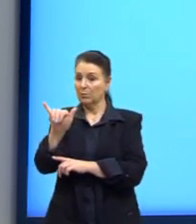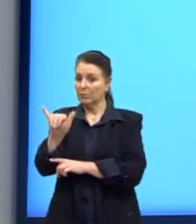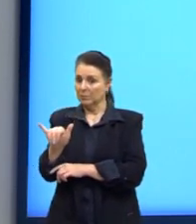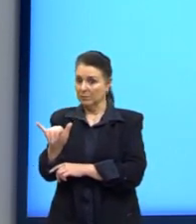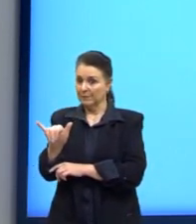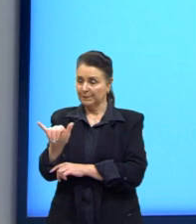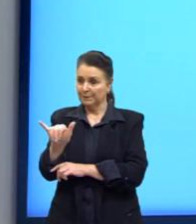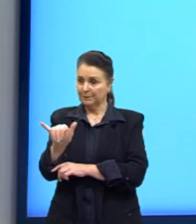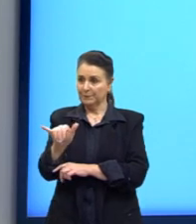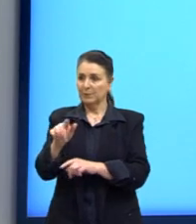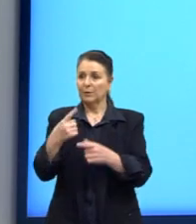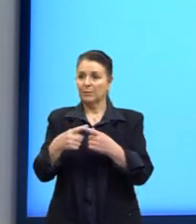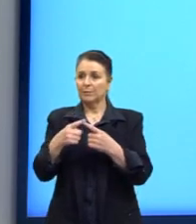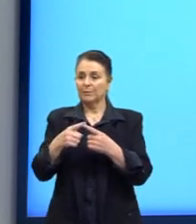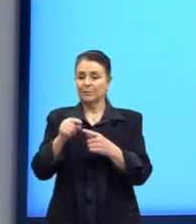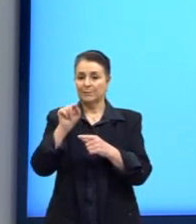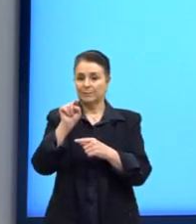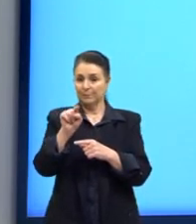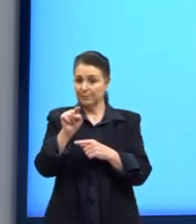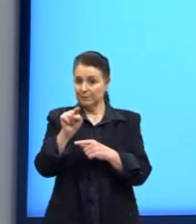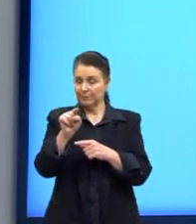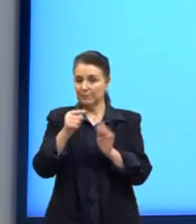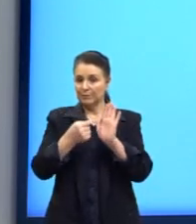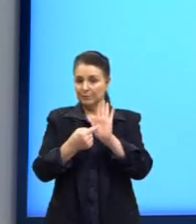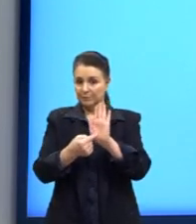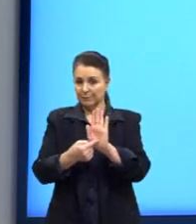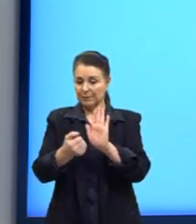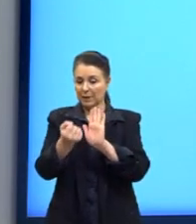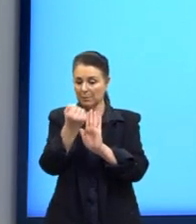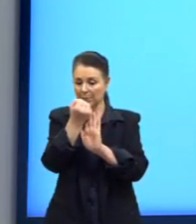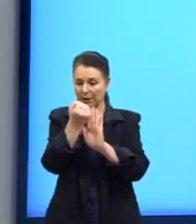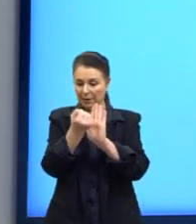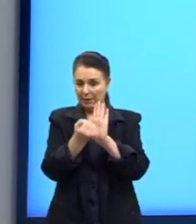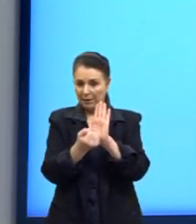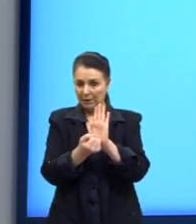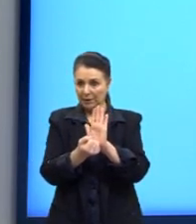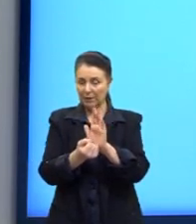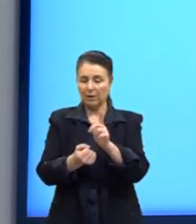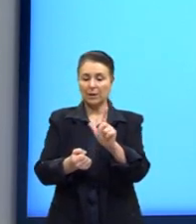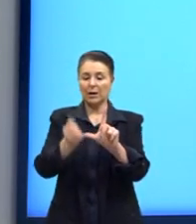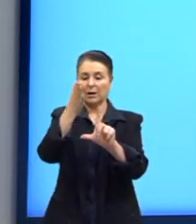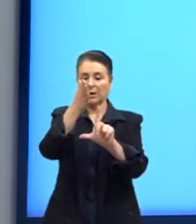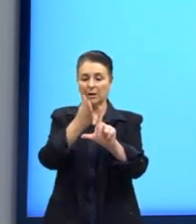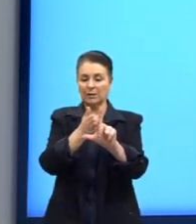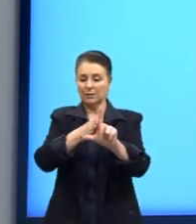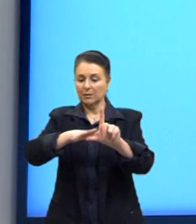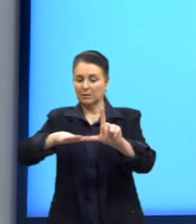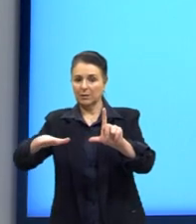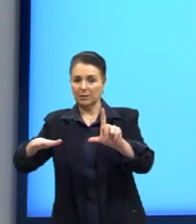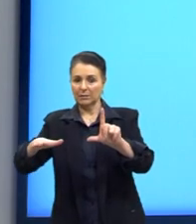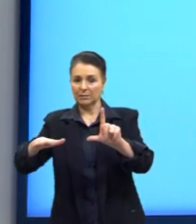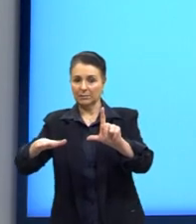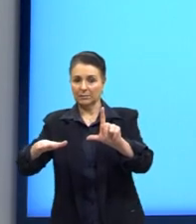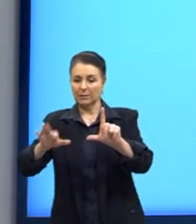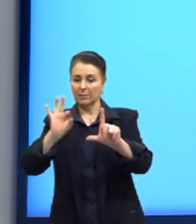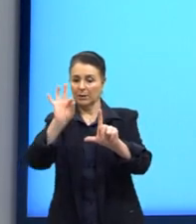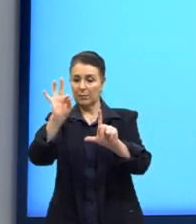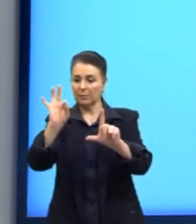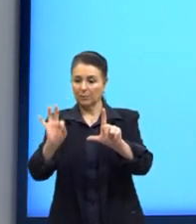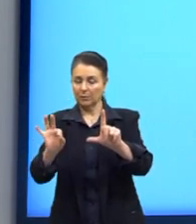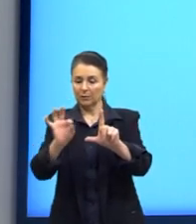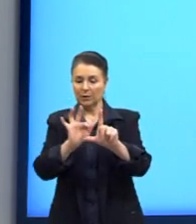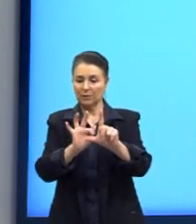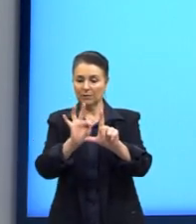Porque a partir desses pontos que nós marcamos, né? As coordenadas, marcamos os pontinhos e traçamos o nosso